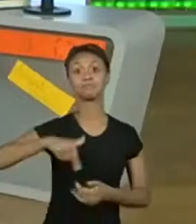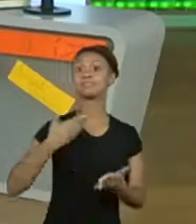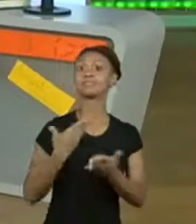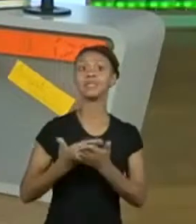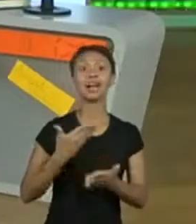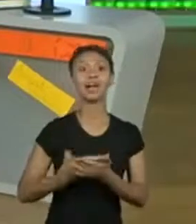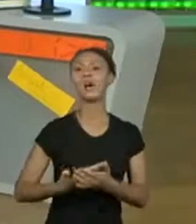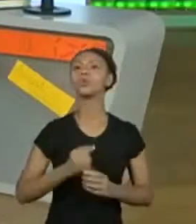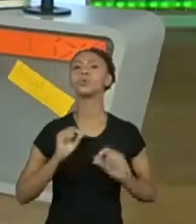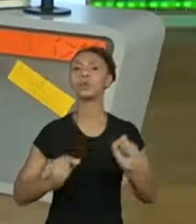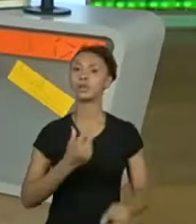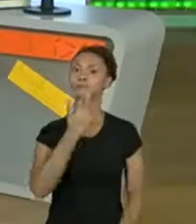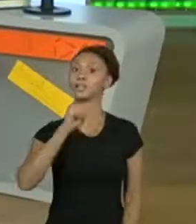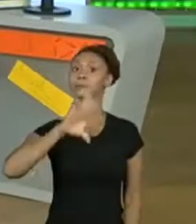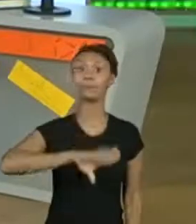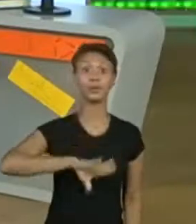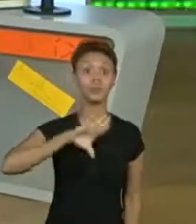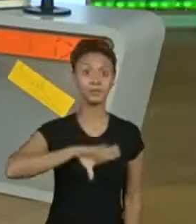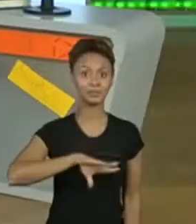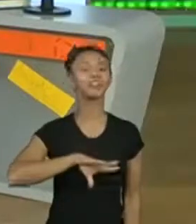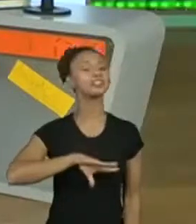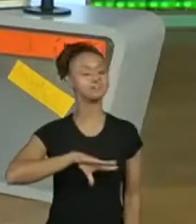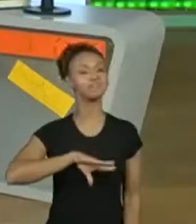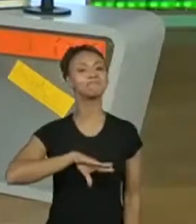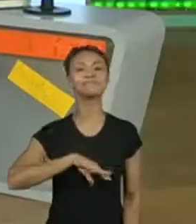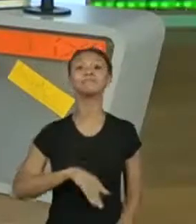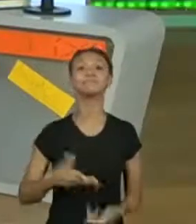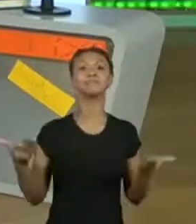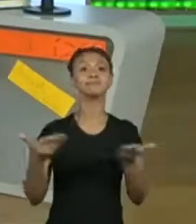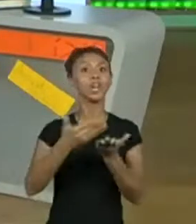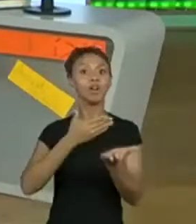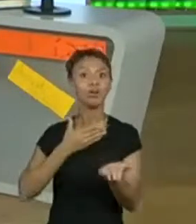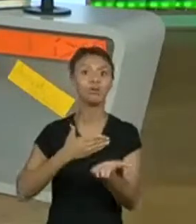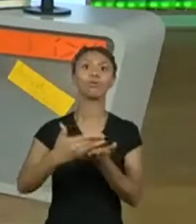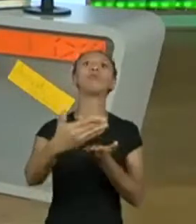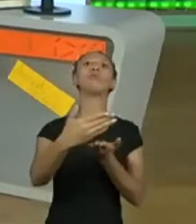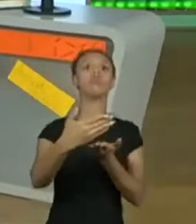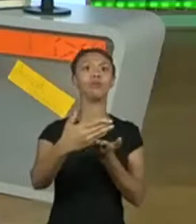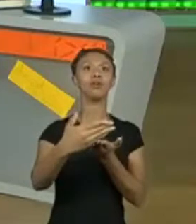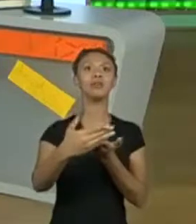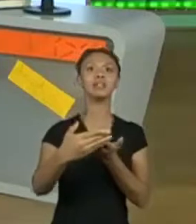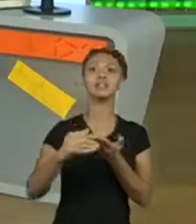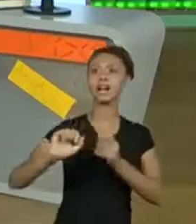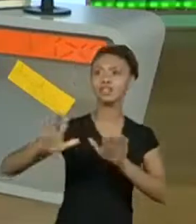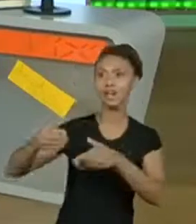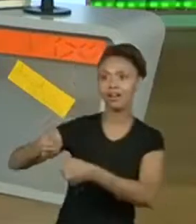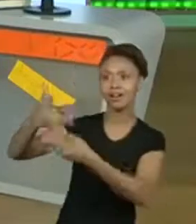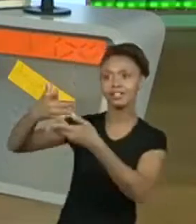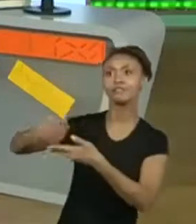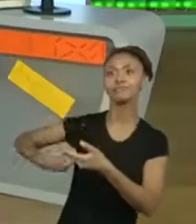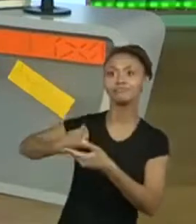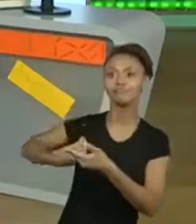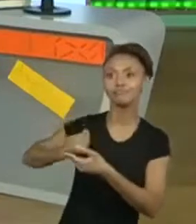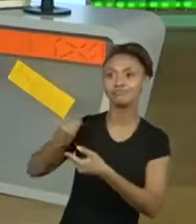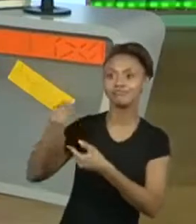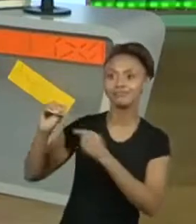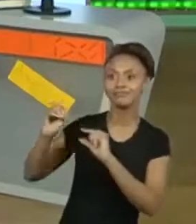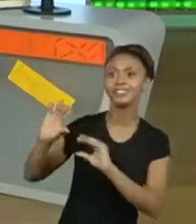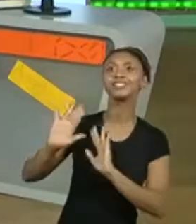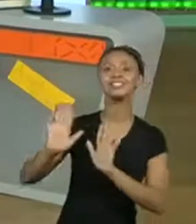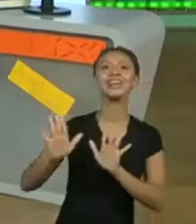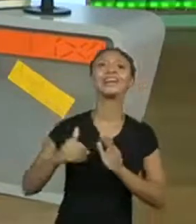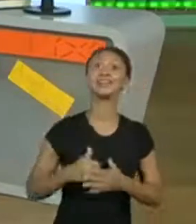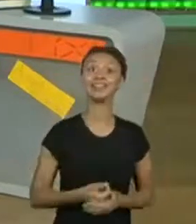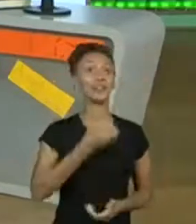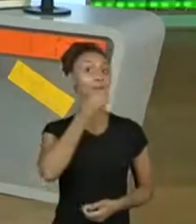aula de língua portuguesa. Estamos começando. O pessoal no chat já comparecendo. Olha só,